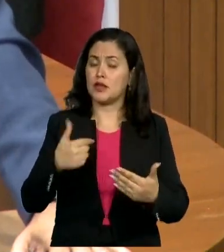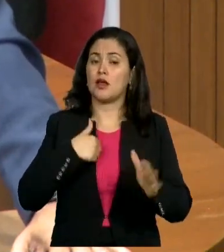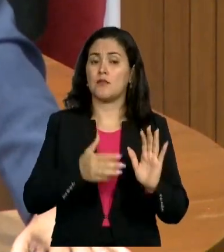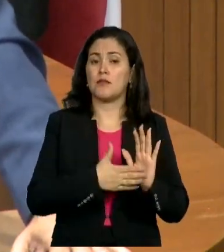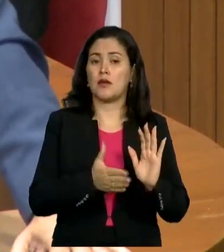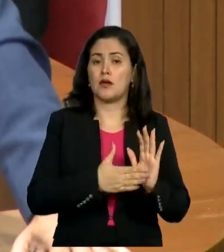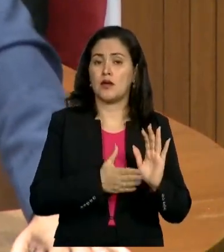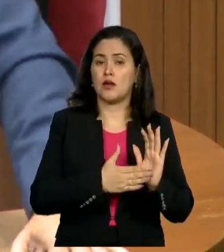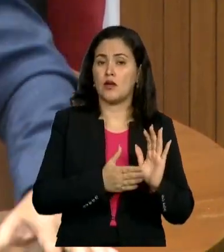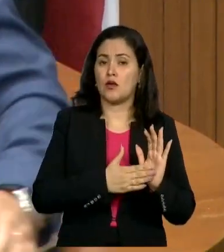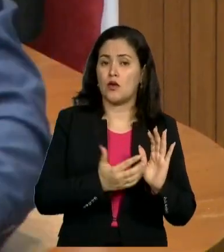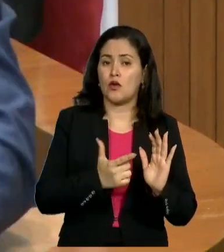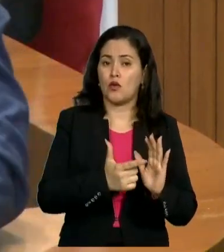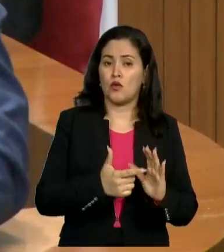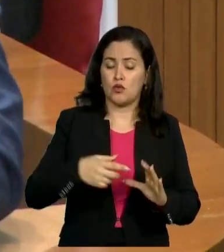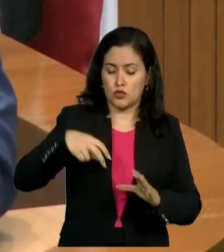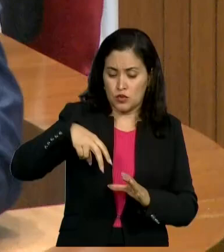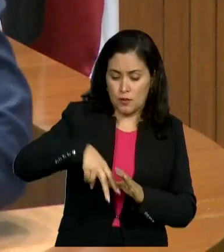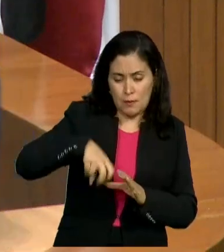R4.